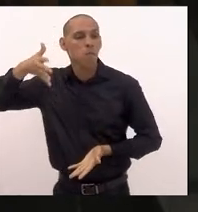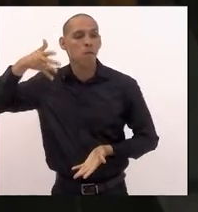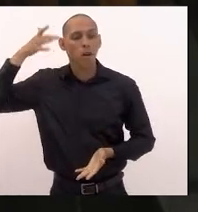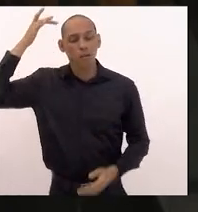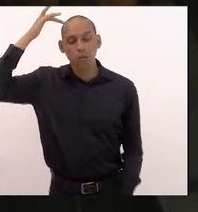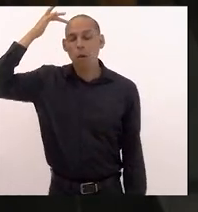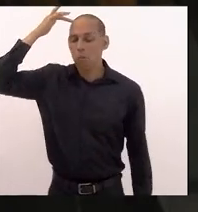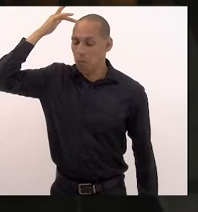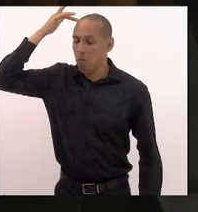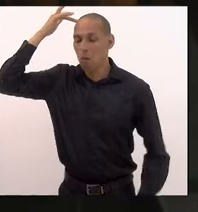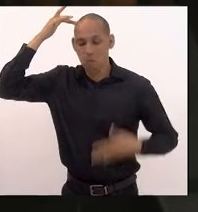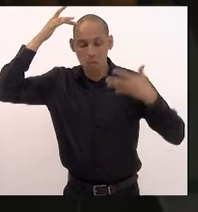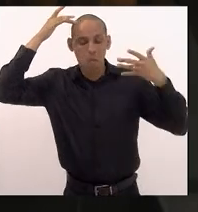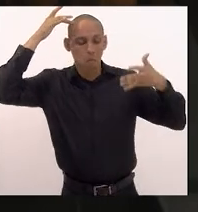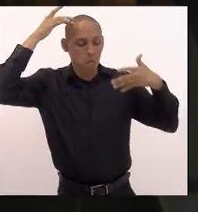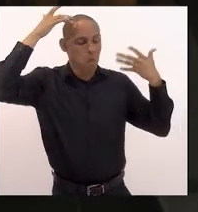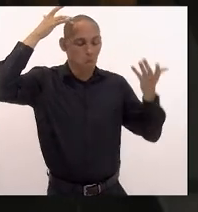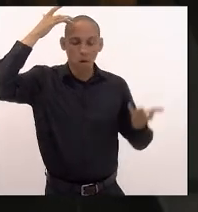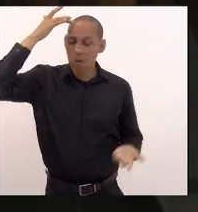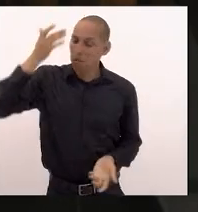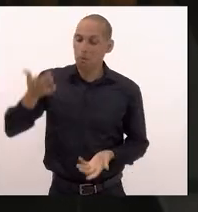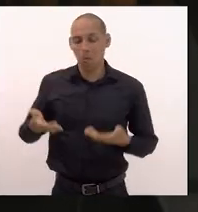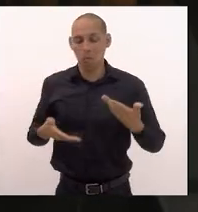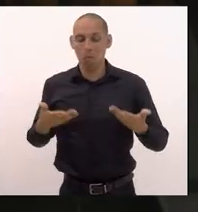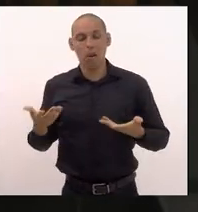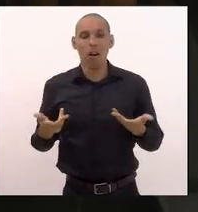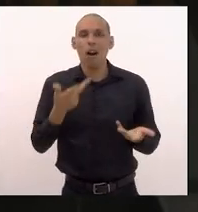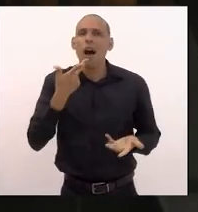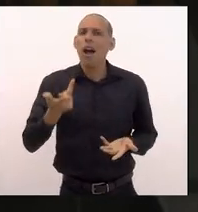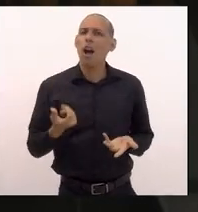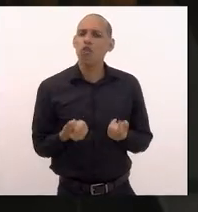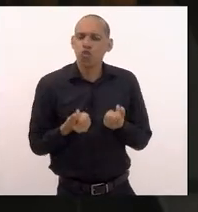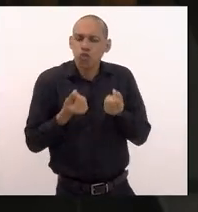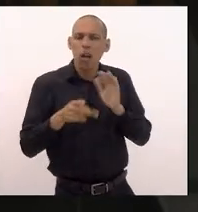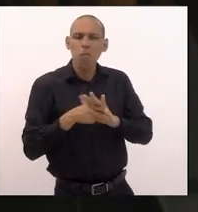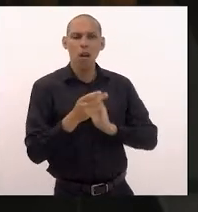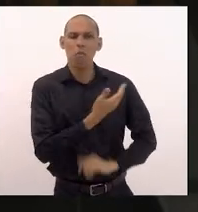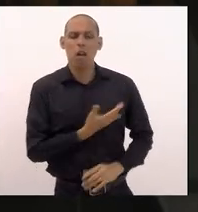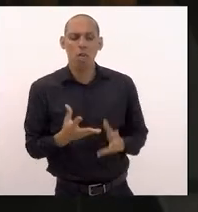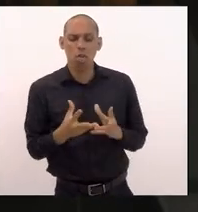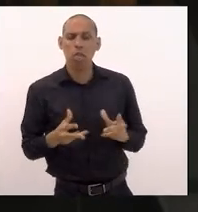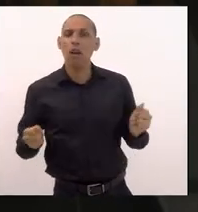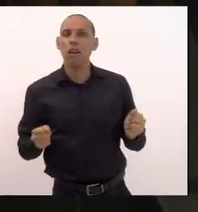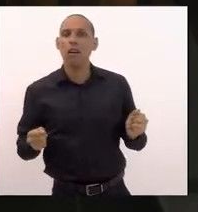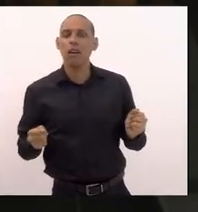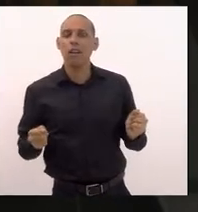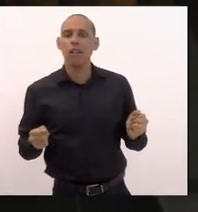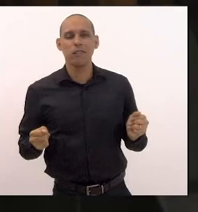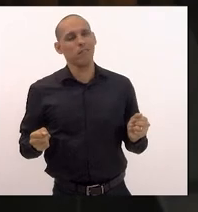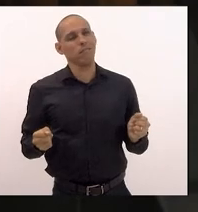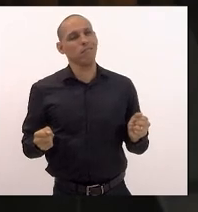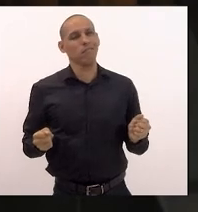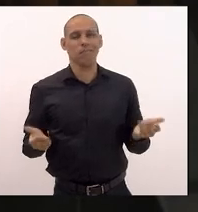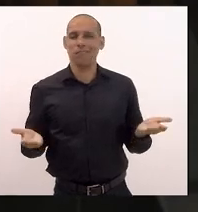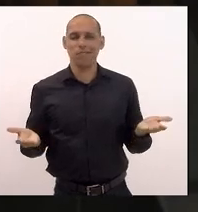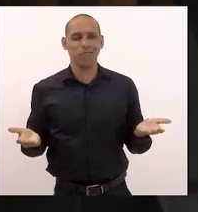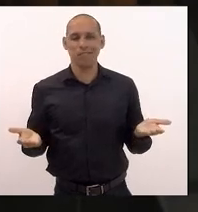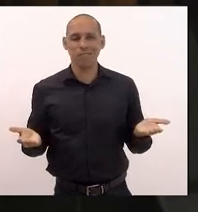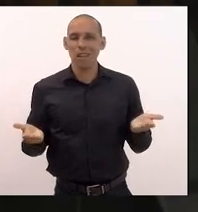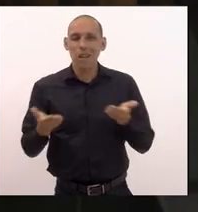de falar de recursos públicos se esvaindo ora os senhores se